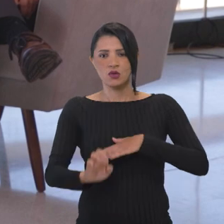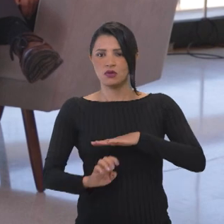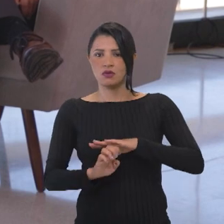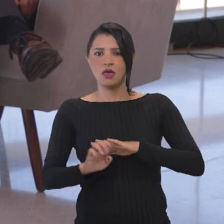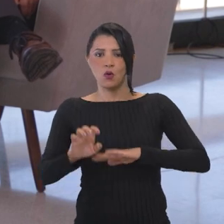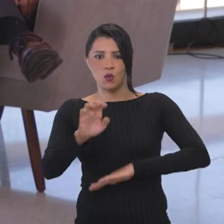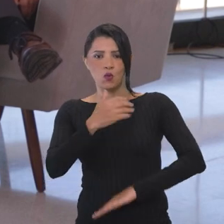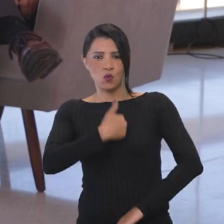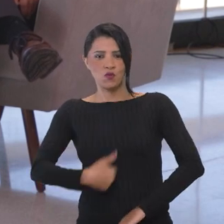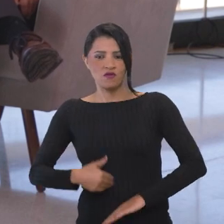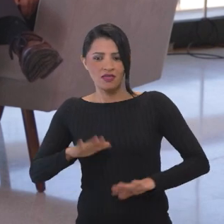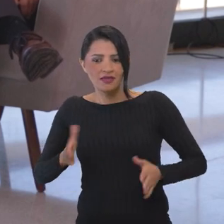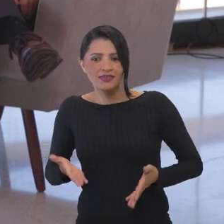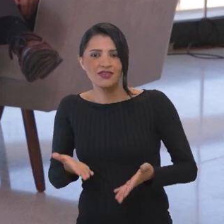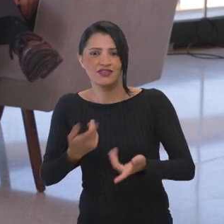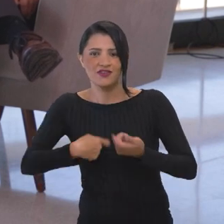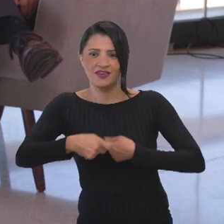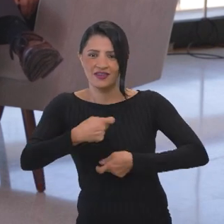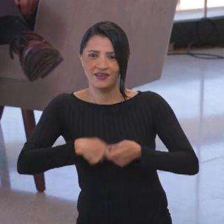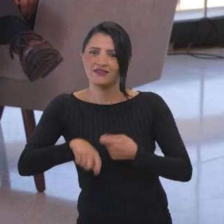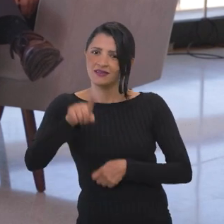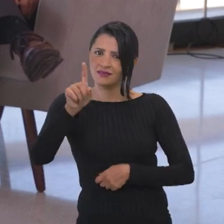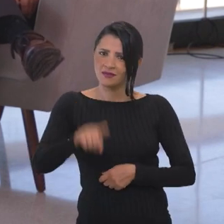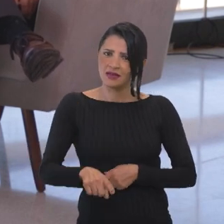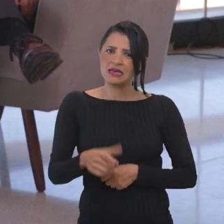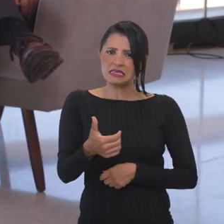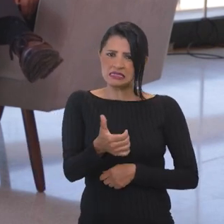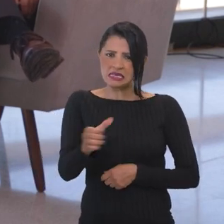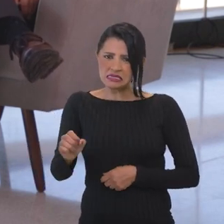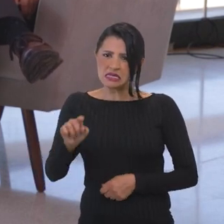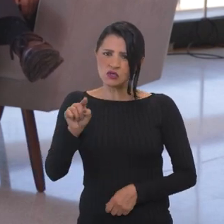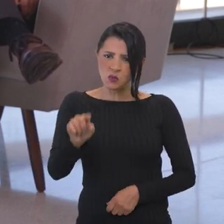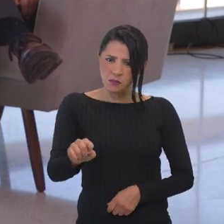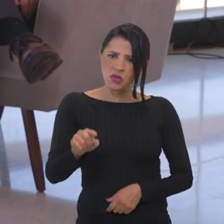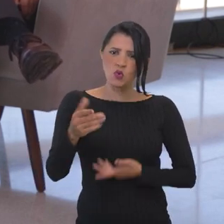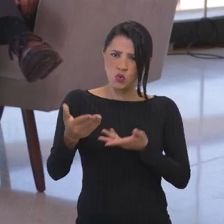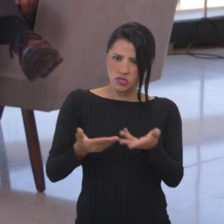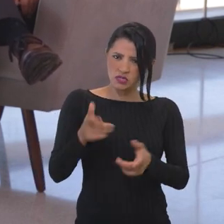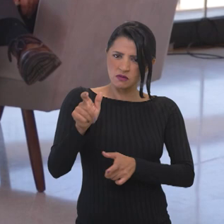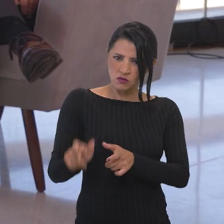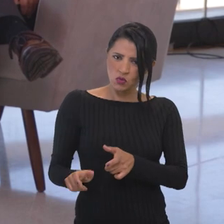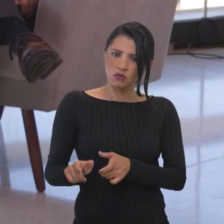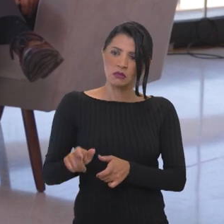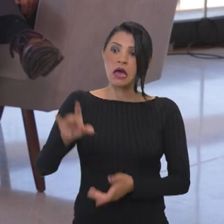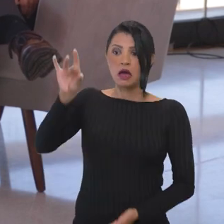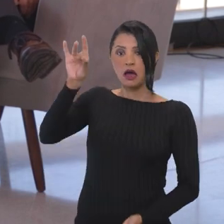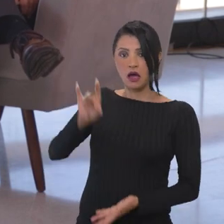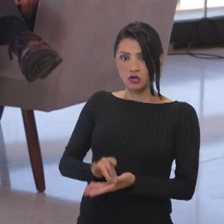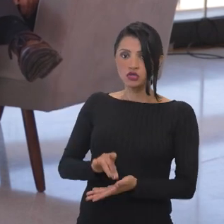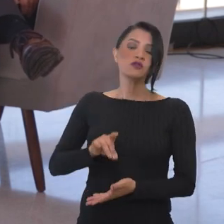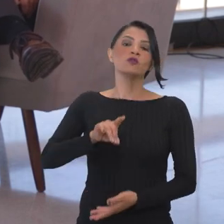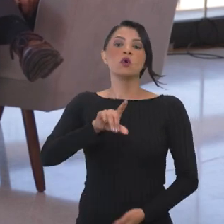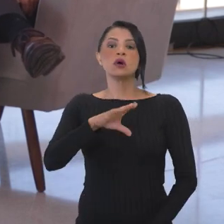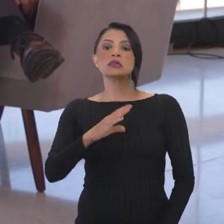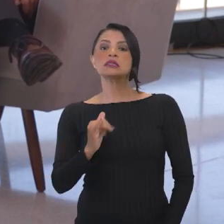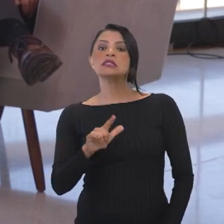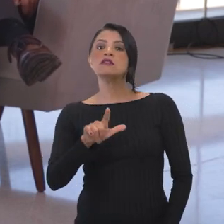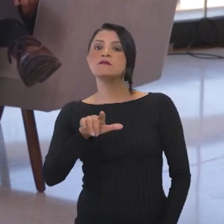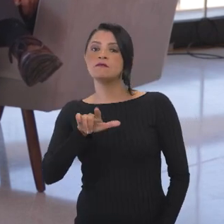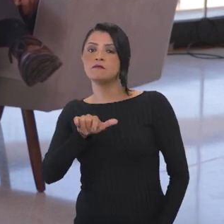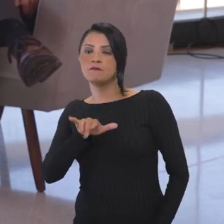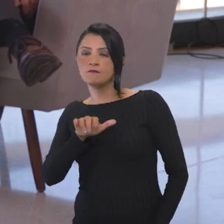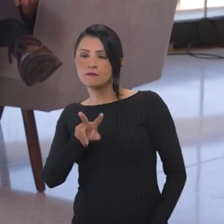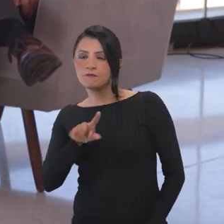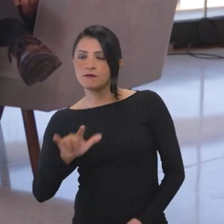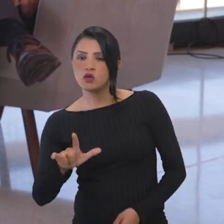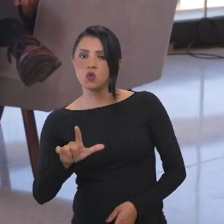incentiva a economia, é incentivador da economia, emprega. São 600 mil servidores federais, é isso? Ativos civis. Se a gente inclui militar,